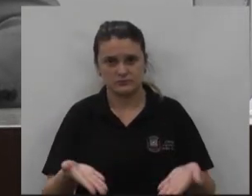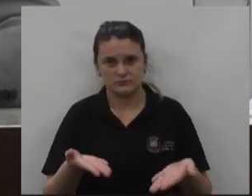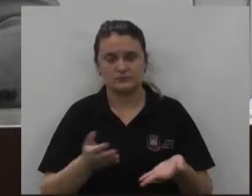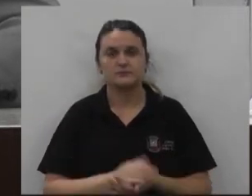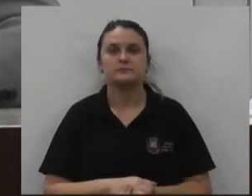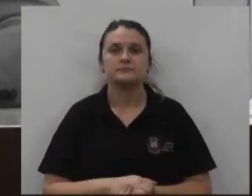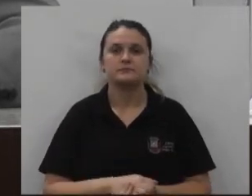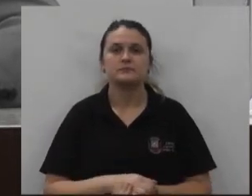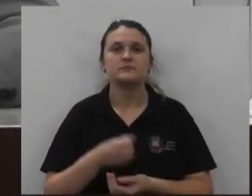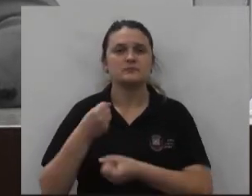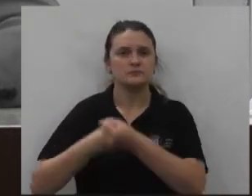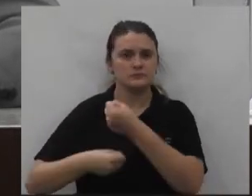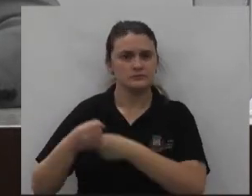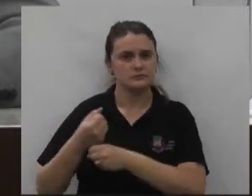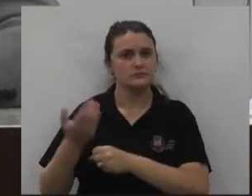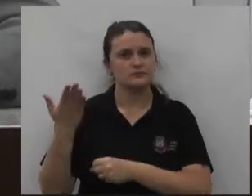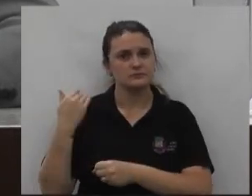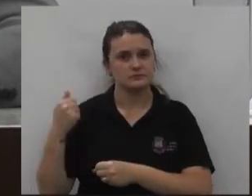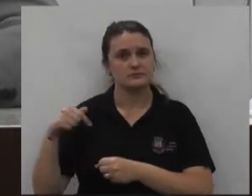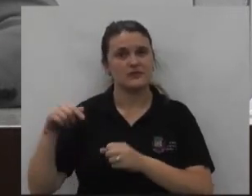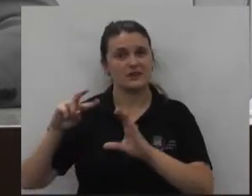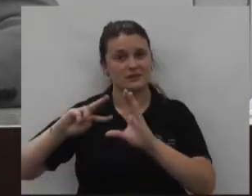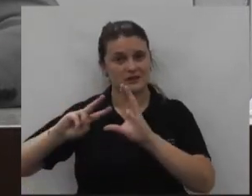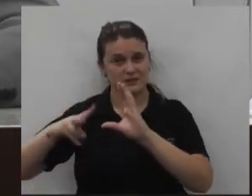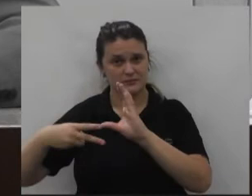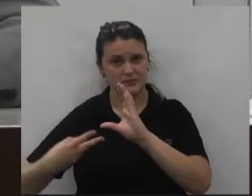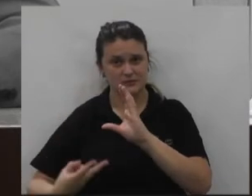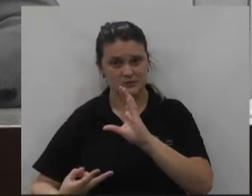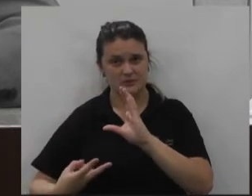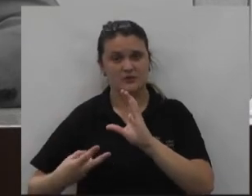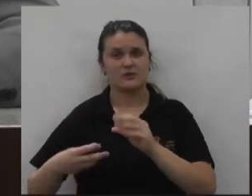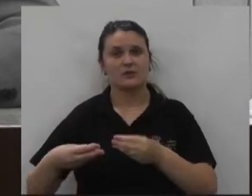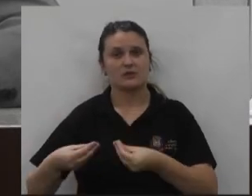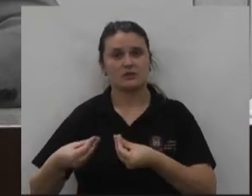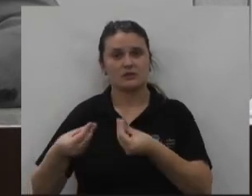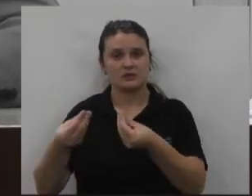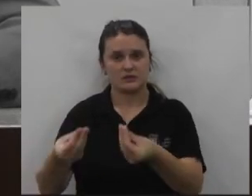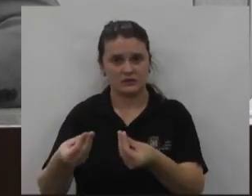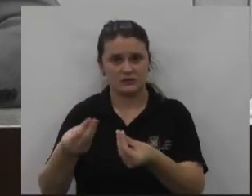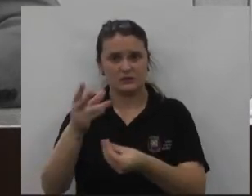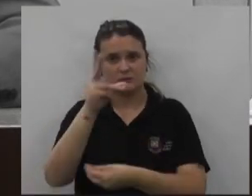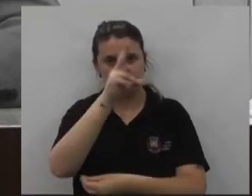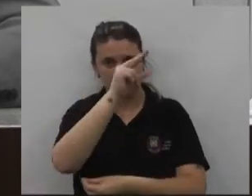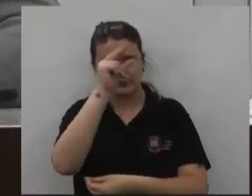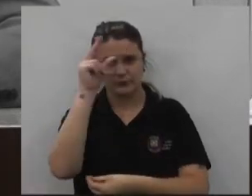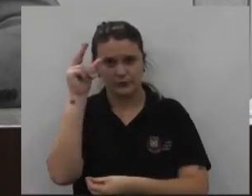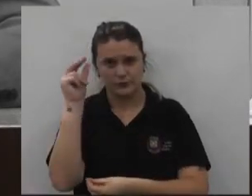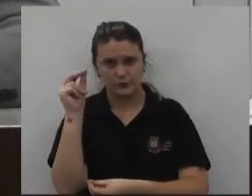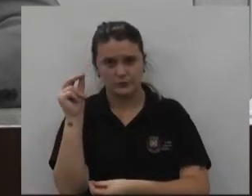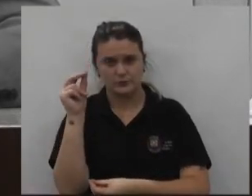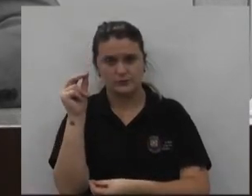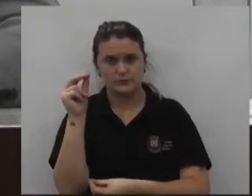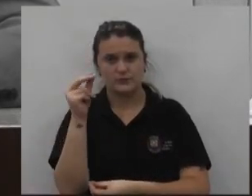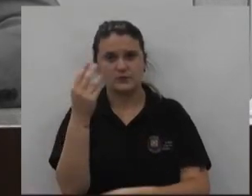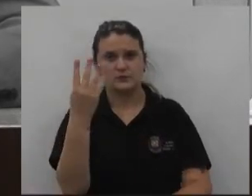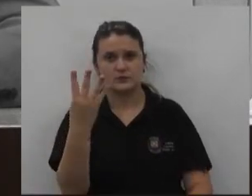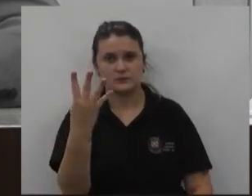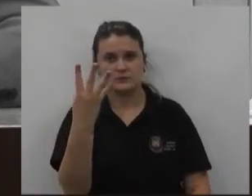que no ano passado esta Casa de Leis entregou para o Executivo Municipal